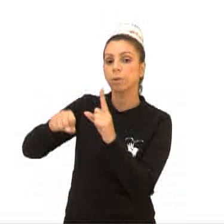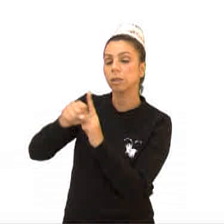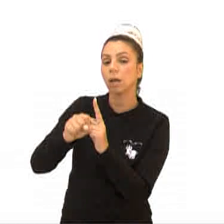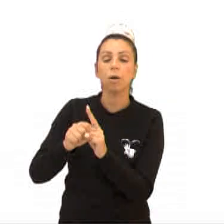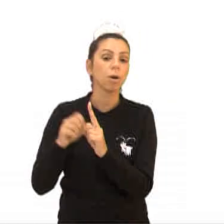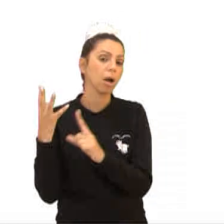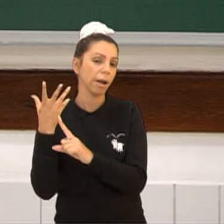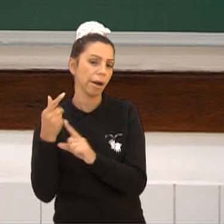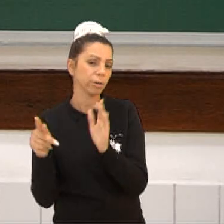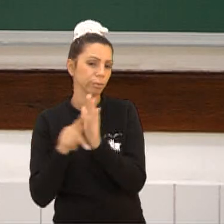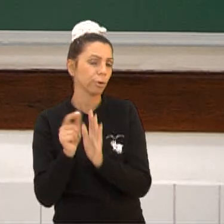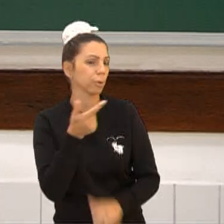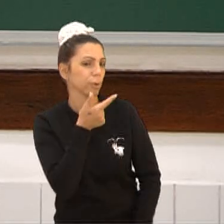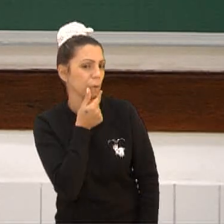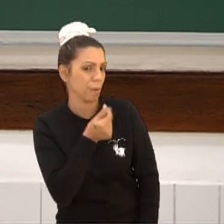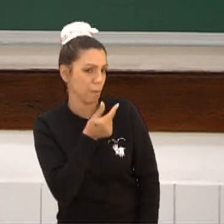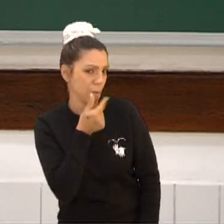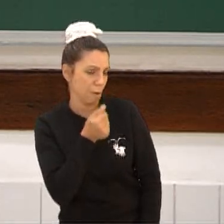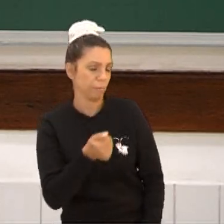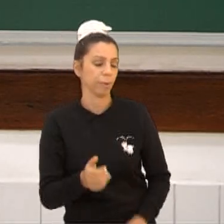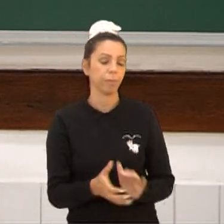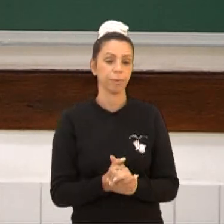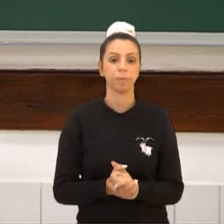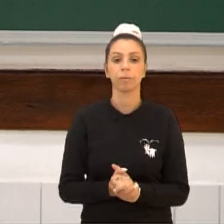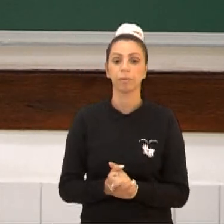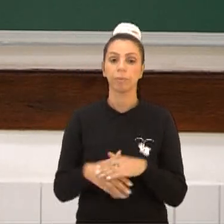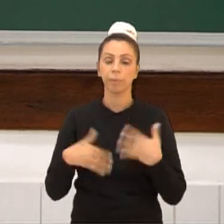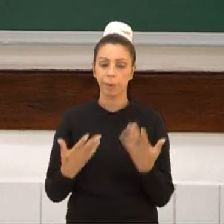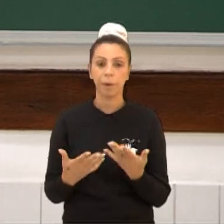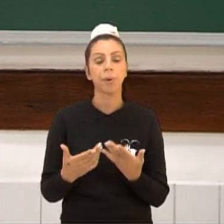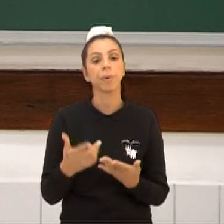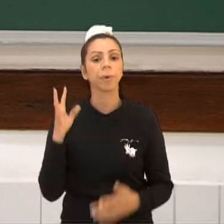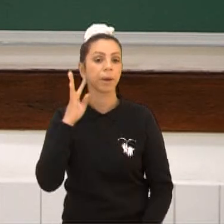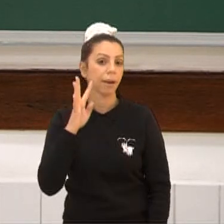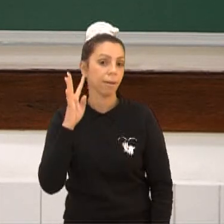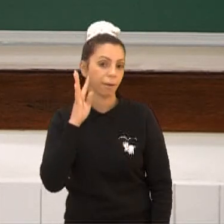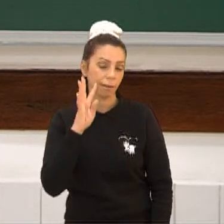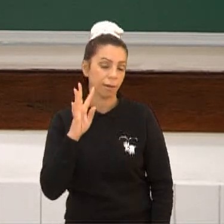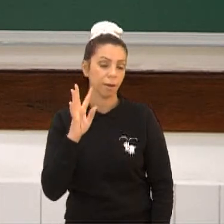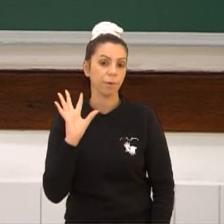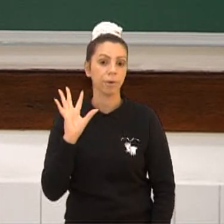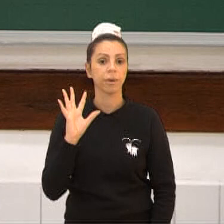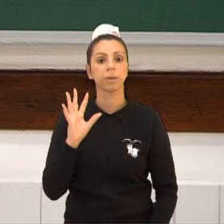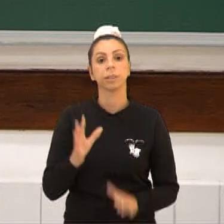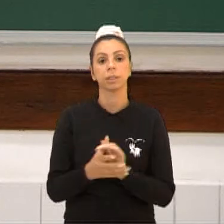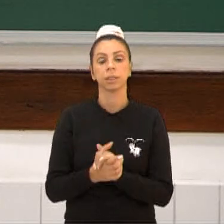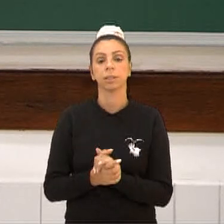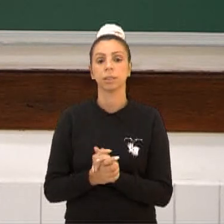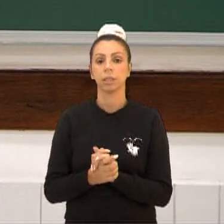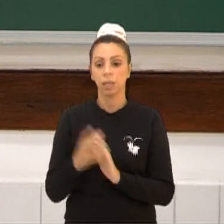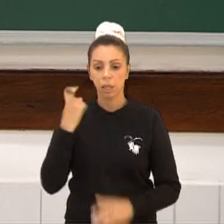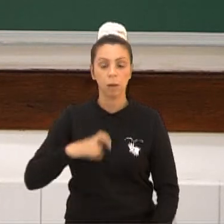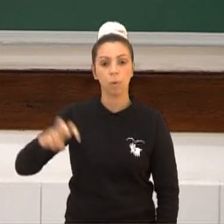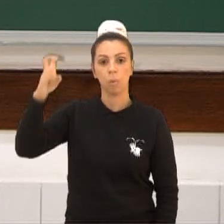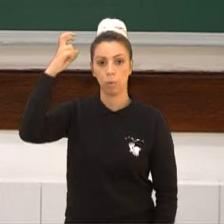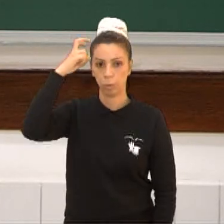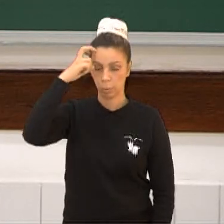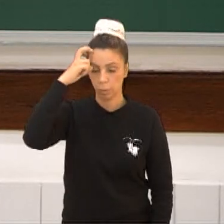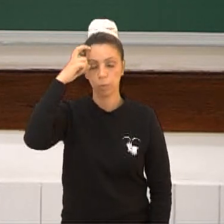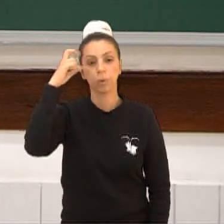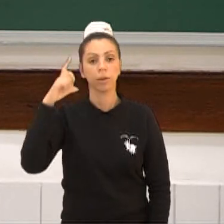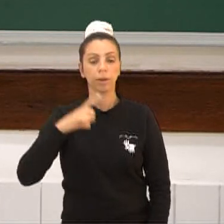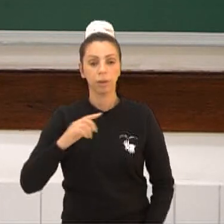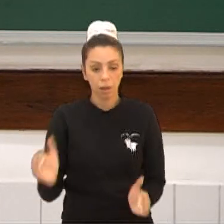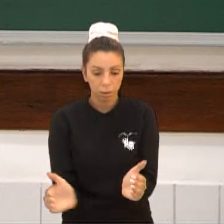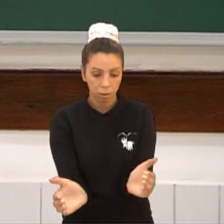comemorações. O engraçado é que dentro dessa cultura, existiam algumas divisões de ofício também. Toda parte de cestaria,